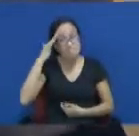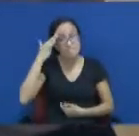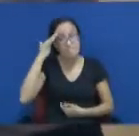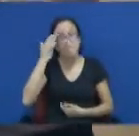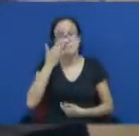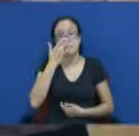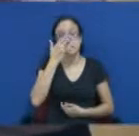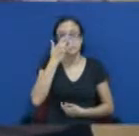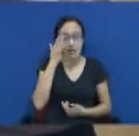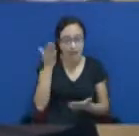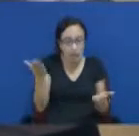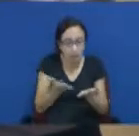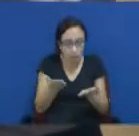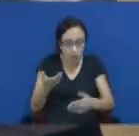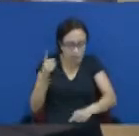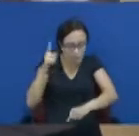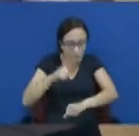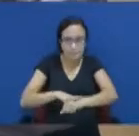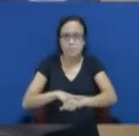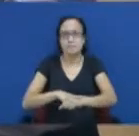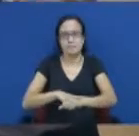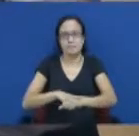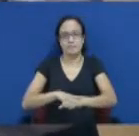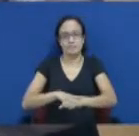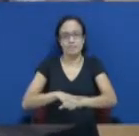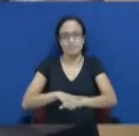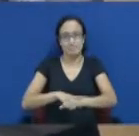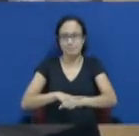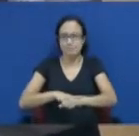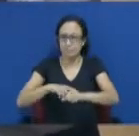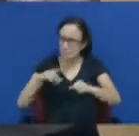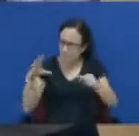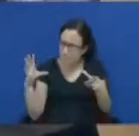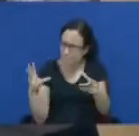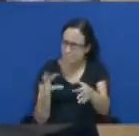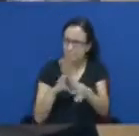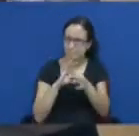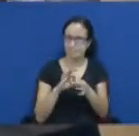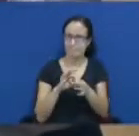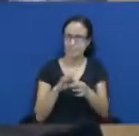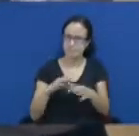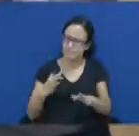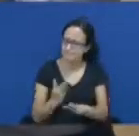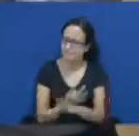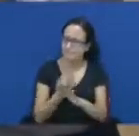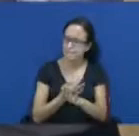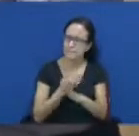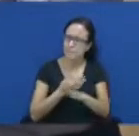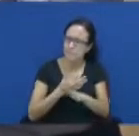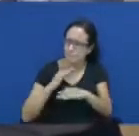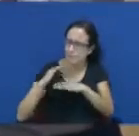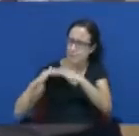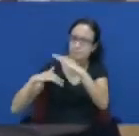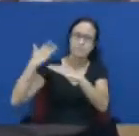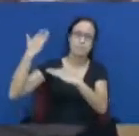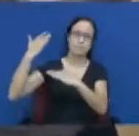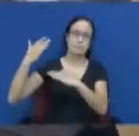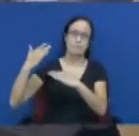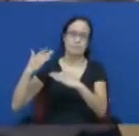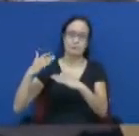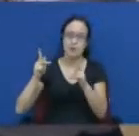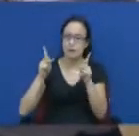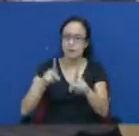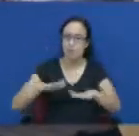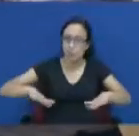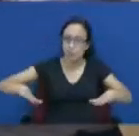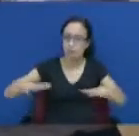hora, chegou o momento de a gente envolver um pouco mais a sociedade organizada, a sociedade civil, entendendo que